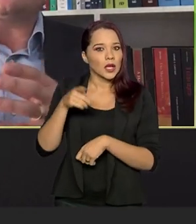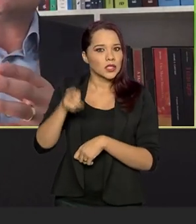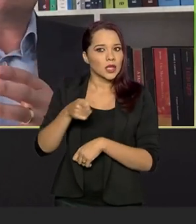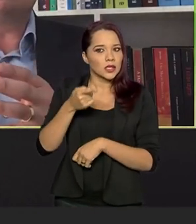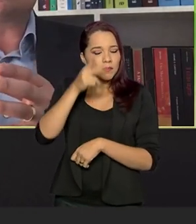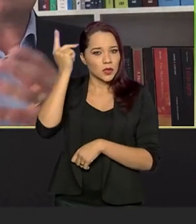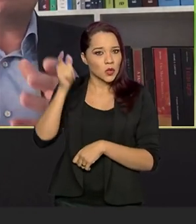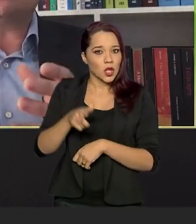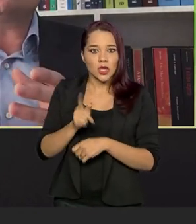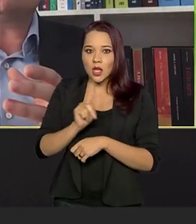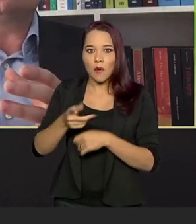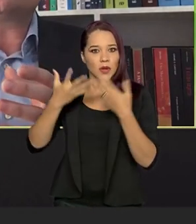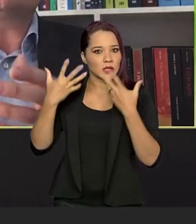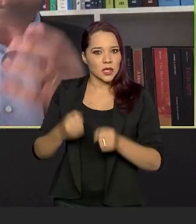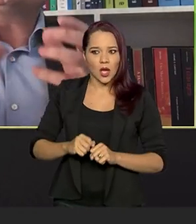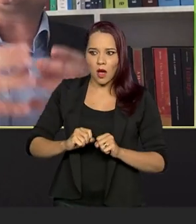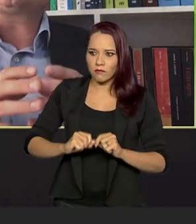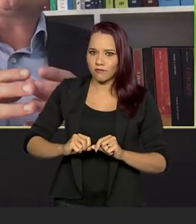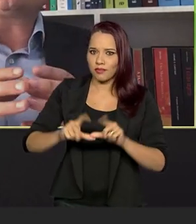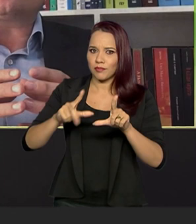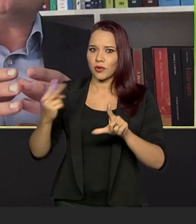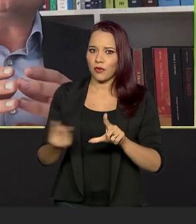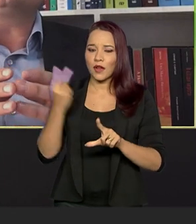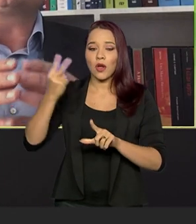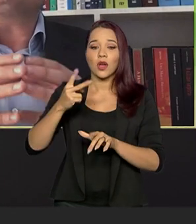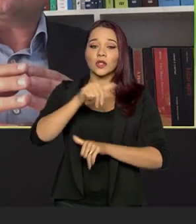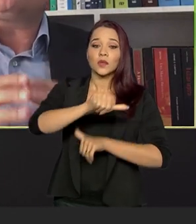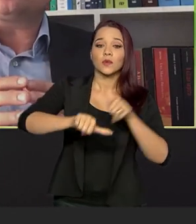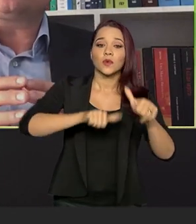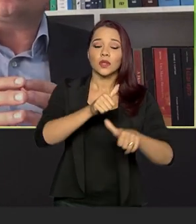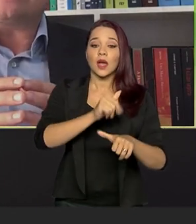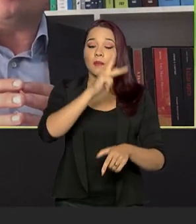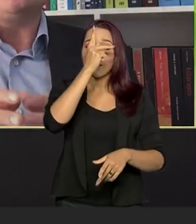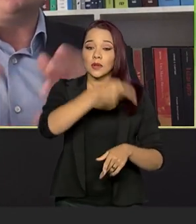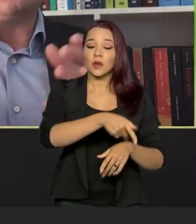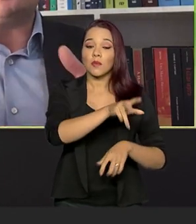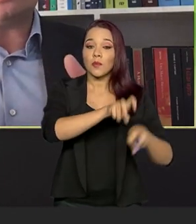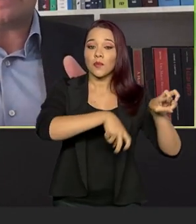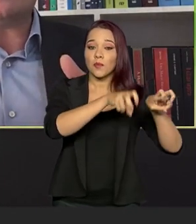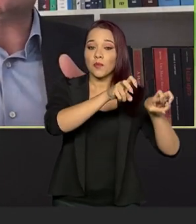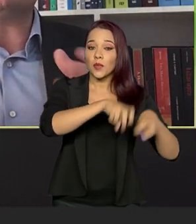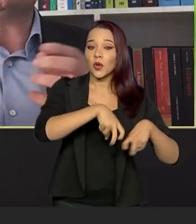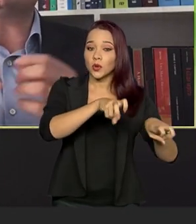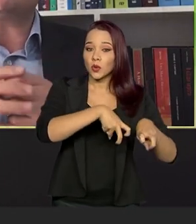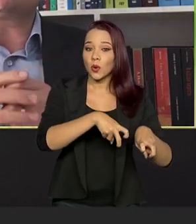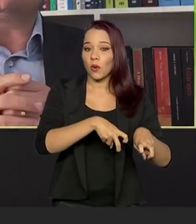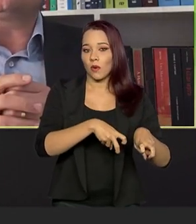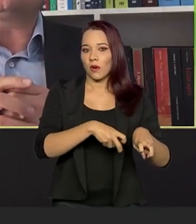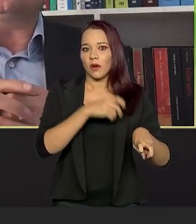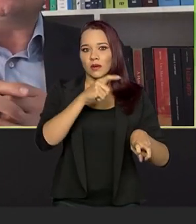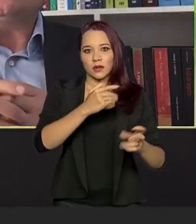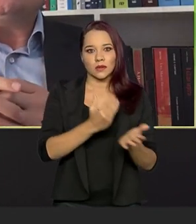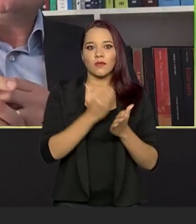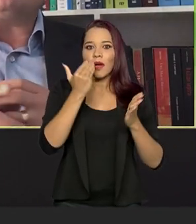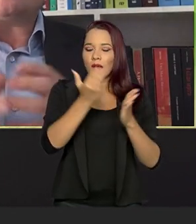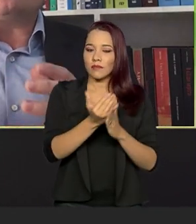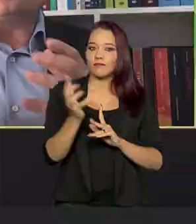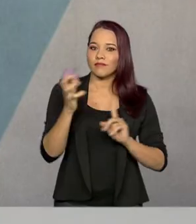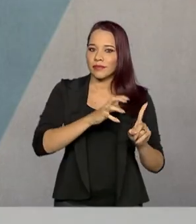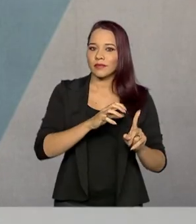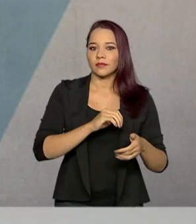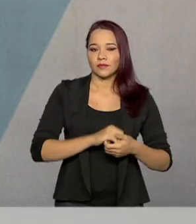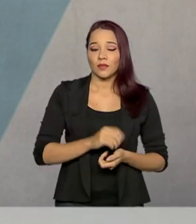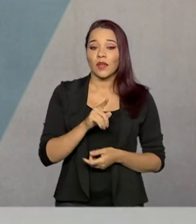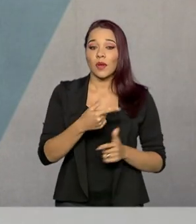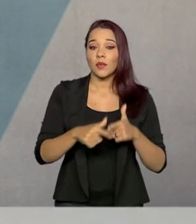aceitar esse custo, esse aumento de custo, isso se transformar em custo para o produtor rural, o que afetará a rentabilidade do produtor e vai